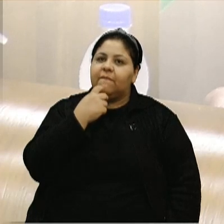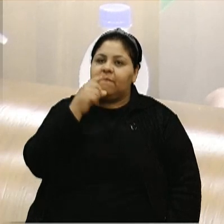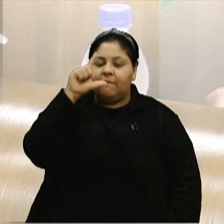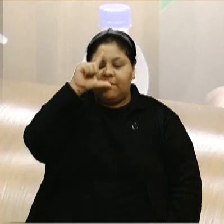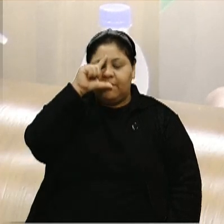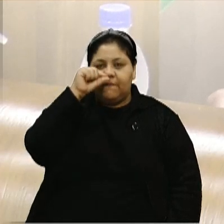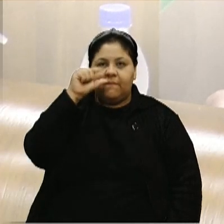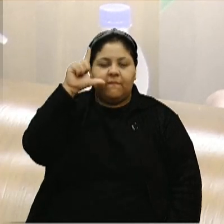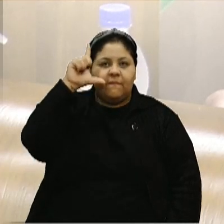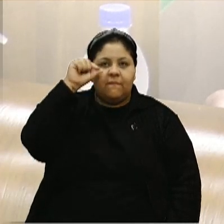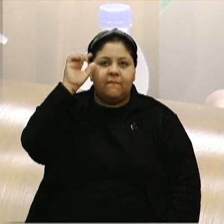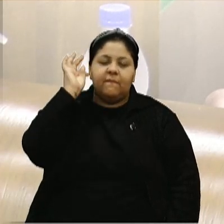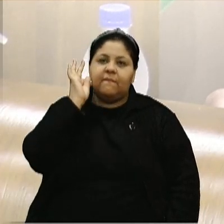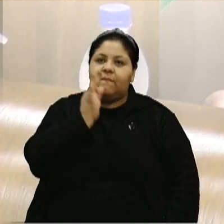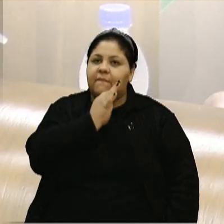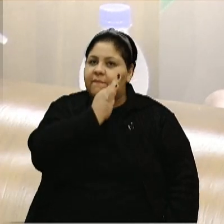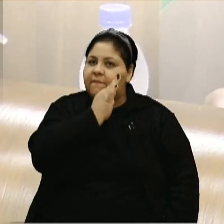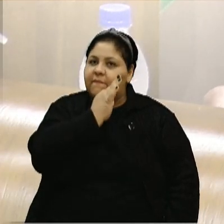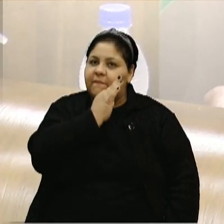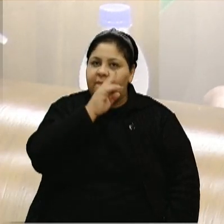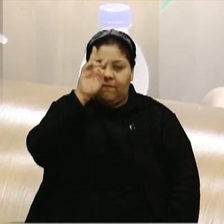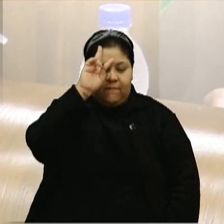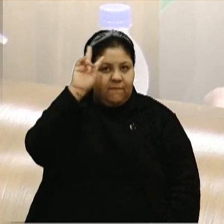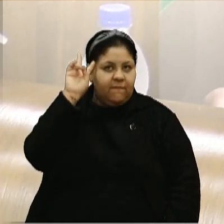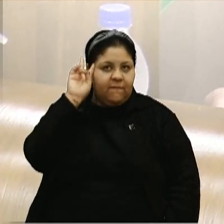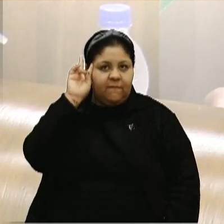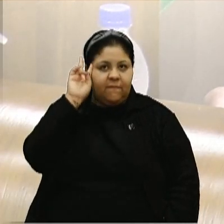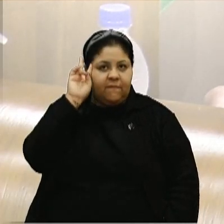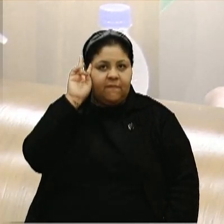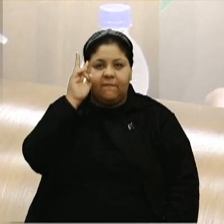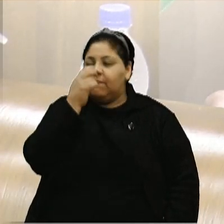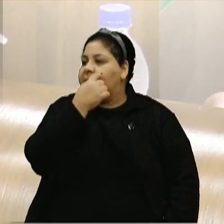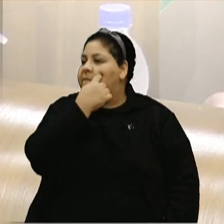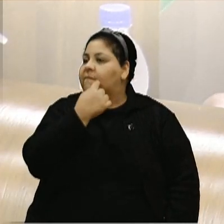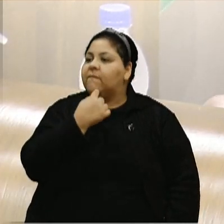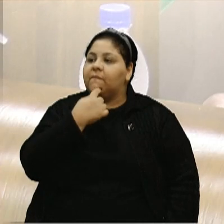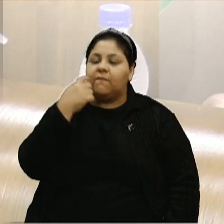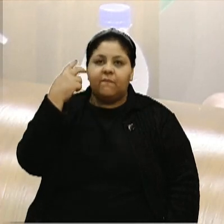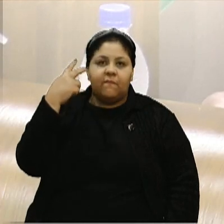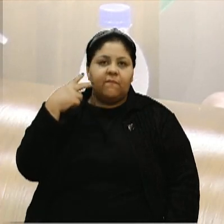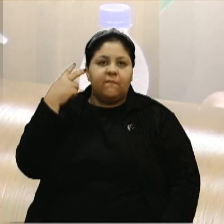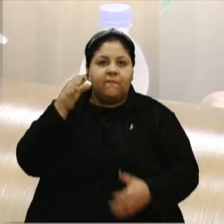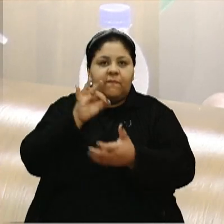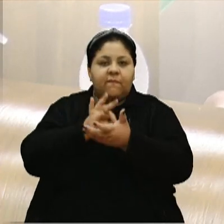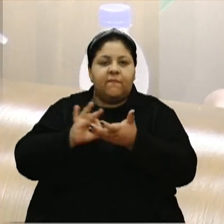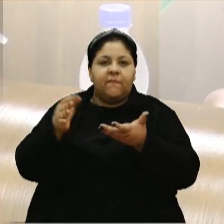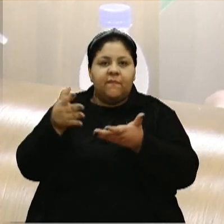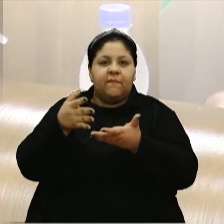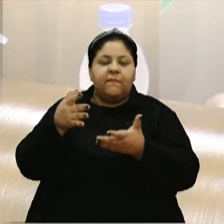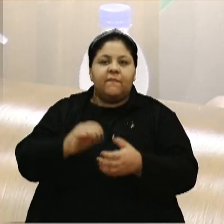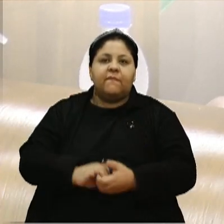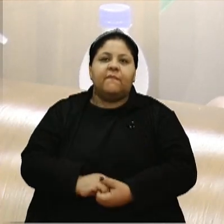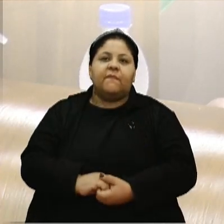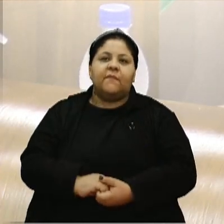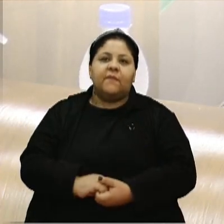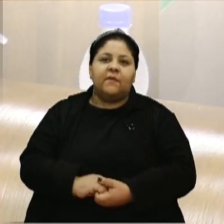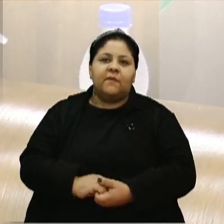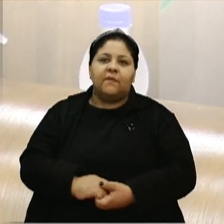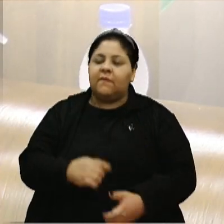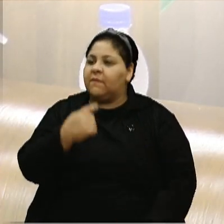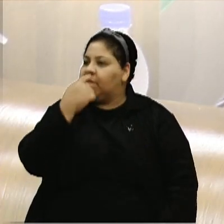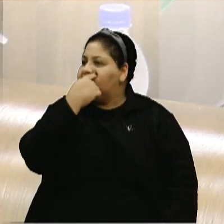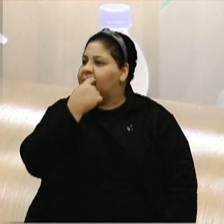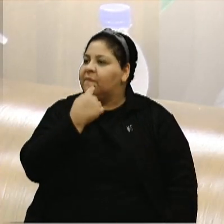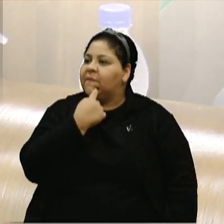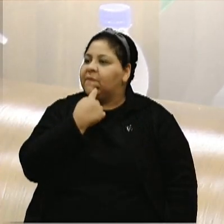Sandro Fantinel, Escalco, Tatiana Friço, Velocino Eze e Wagner Petrini. Inscritos no grande expediente de hoje. Wagner